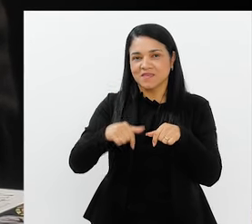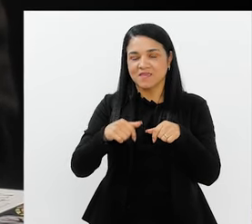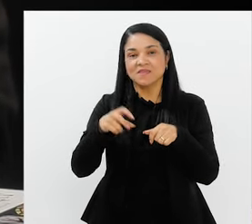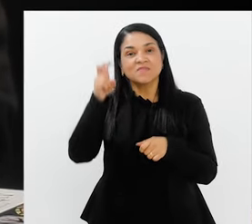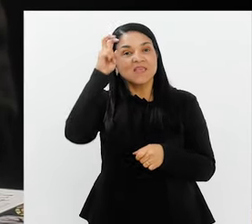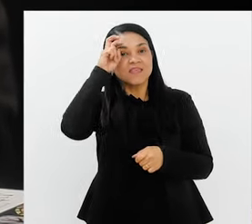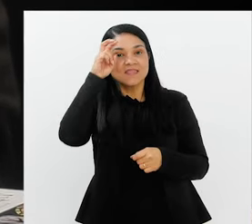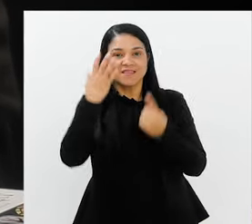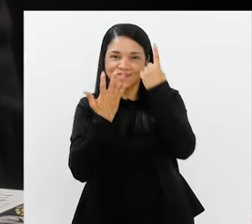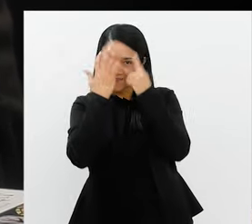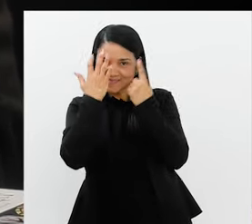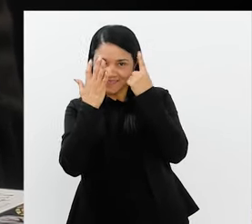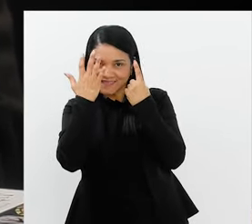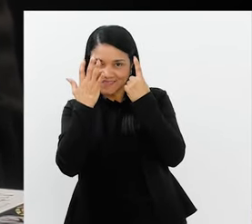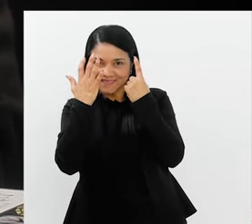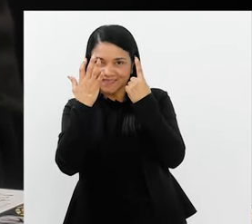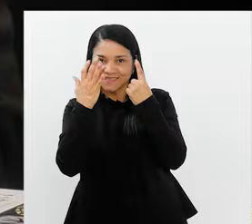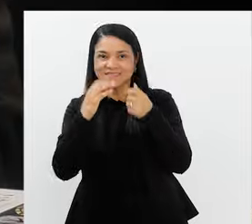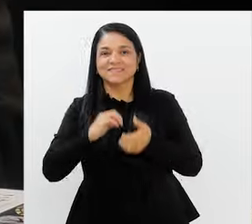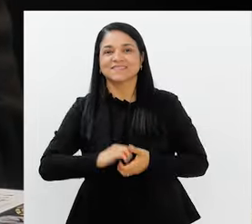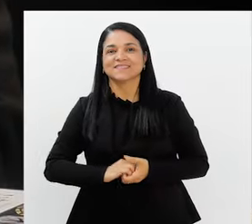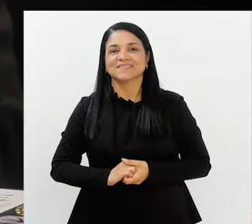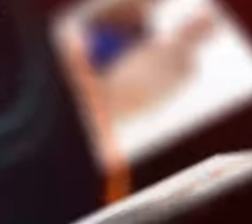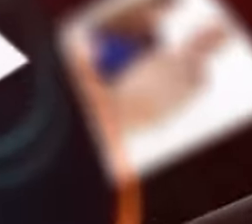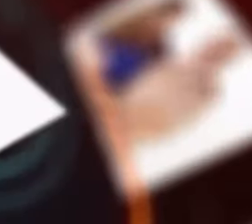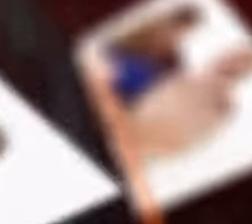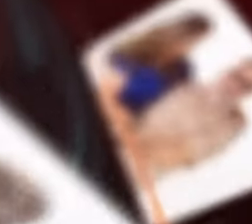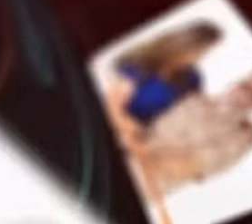bate-papo aqui, no Quintas com Quintais.